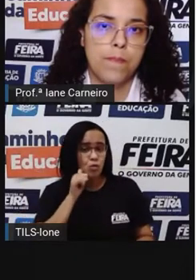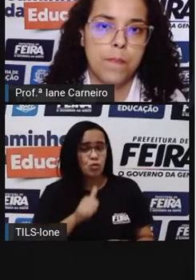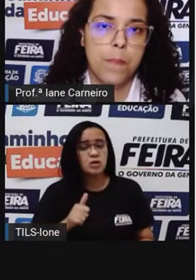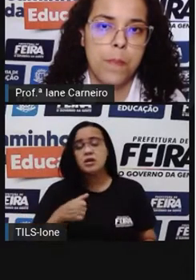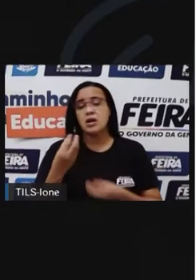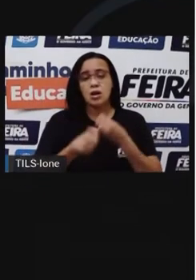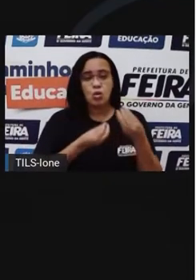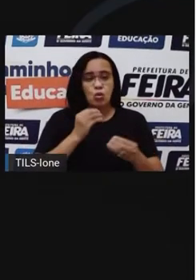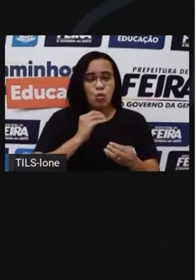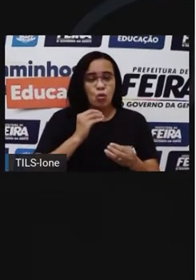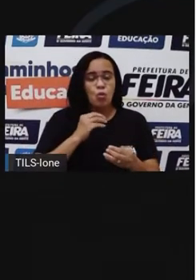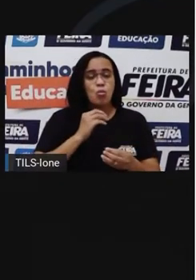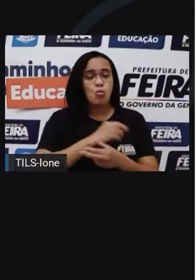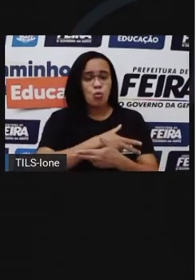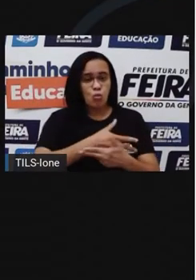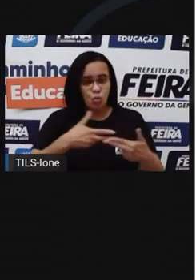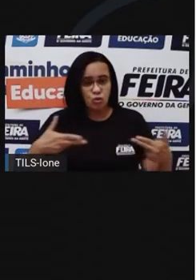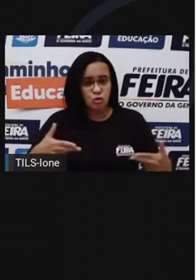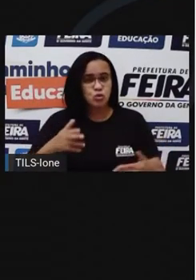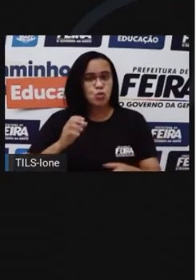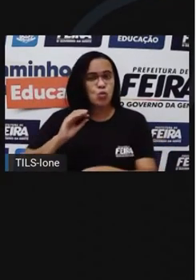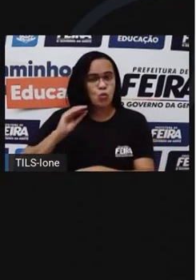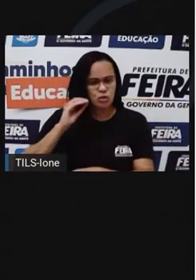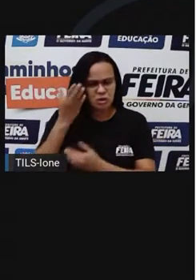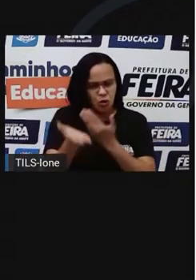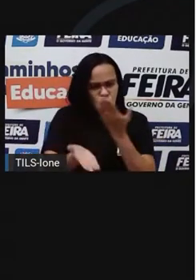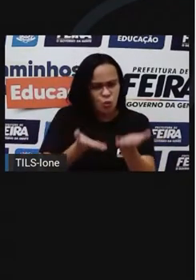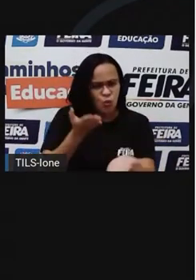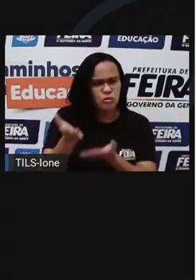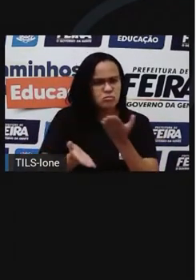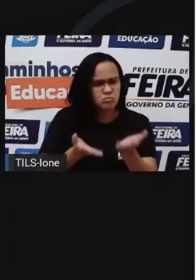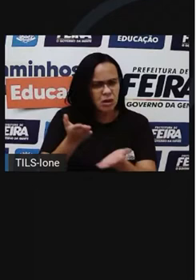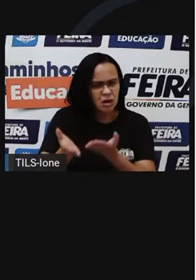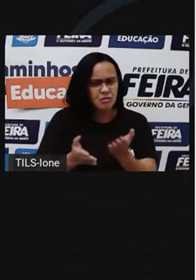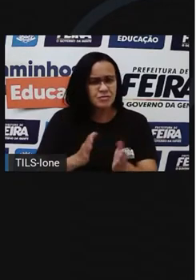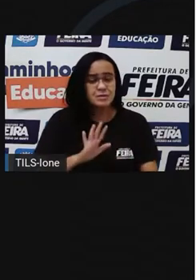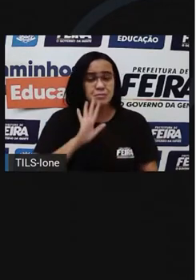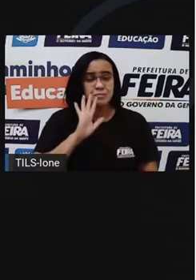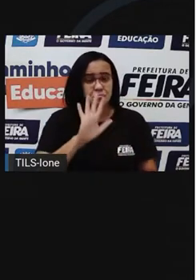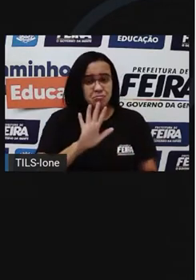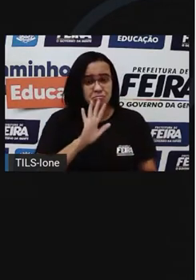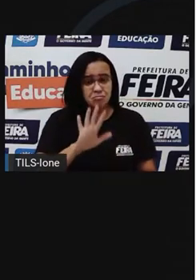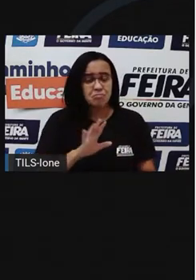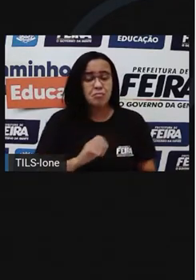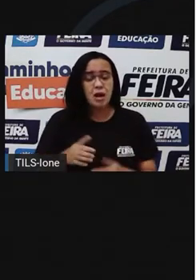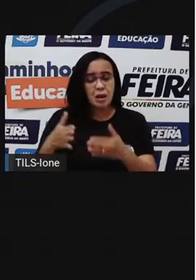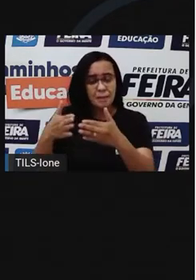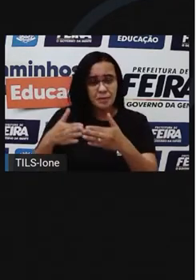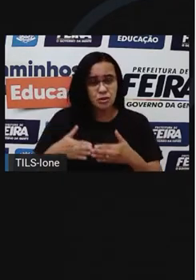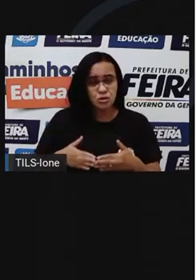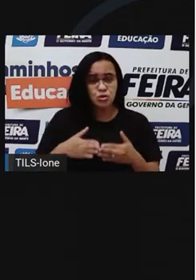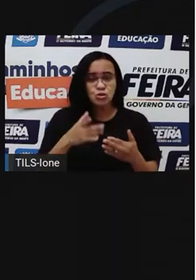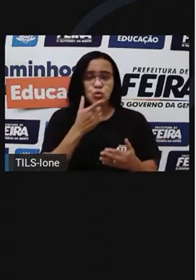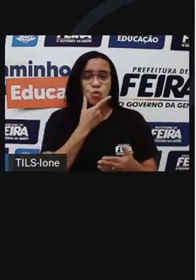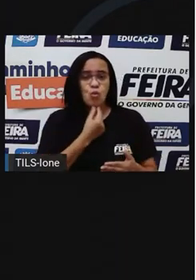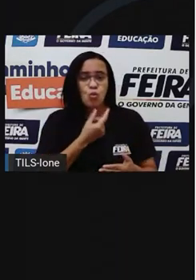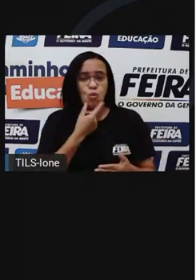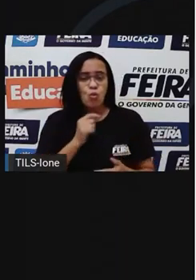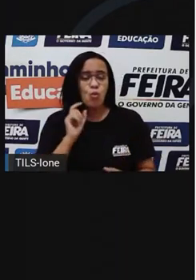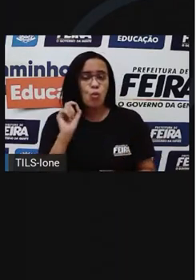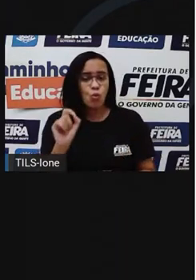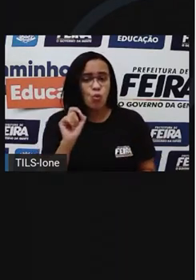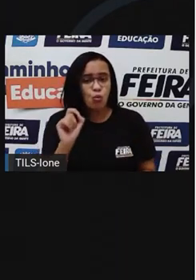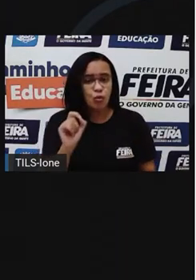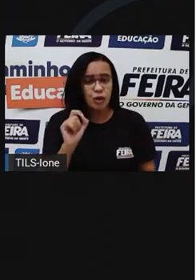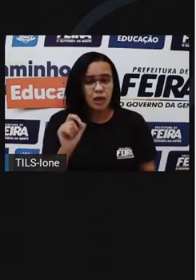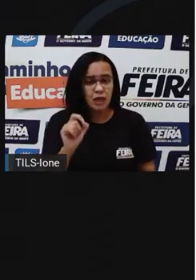plantio e da colheita. Certo dia, a pedido do pajé, Iara foi colher em uma nova